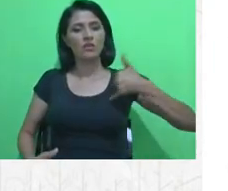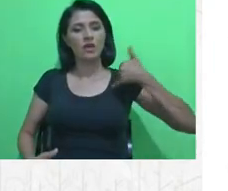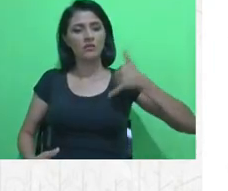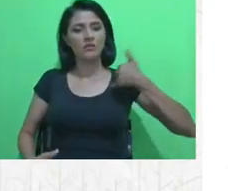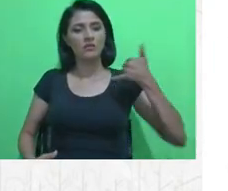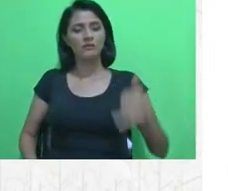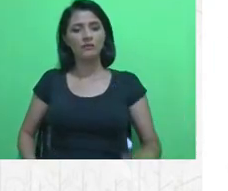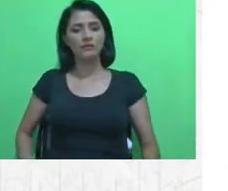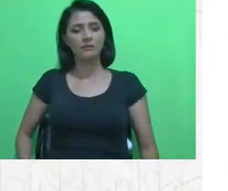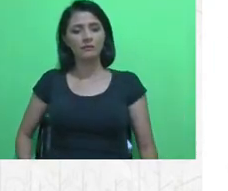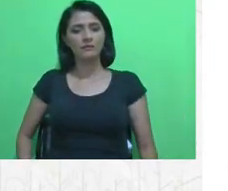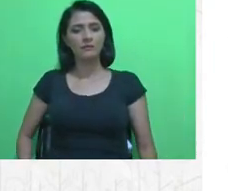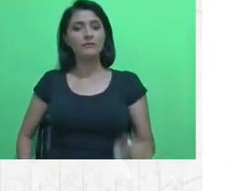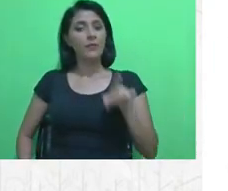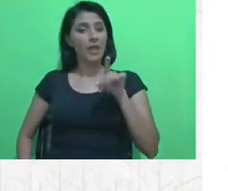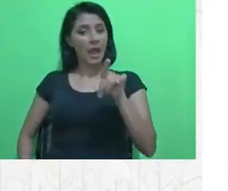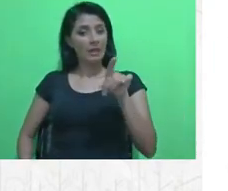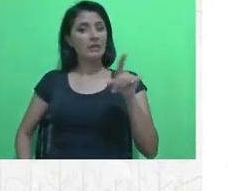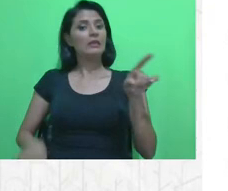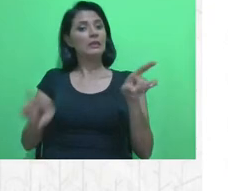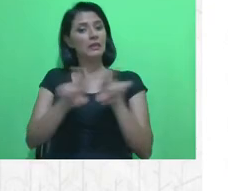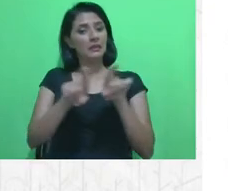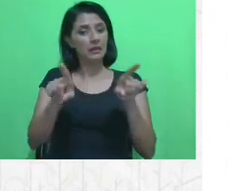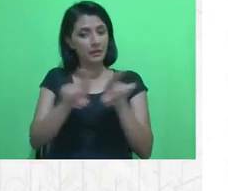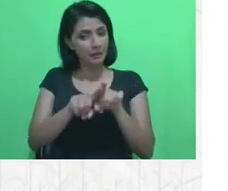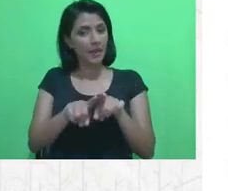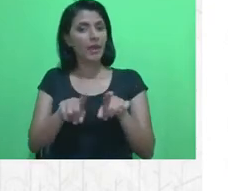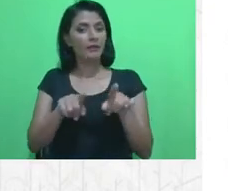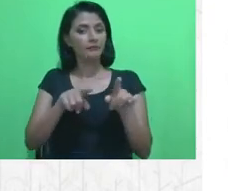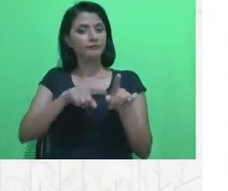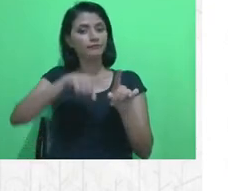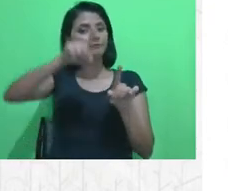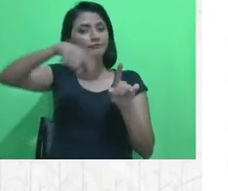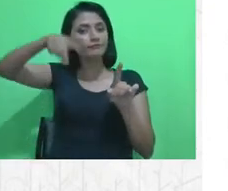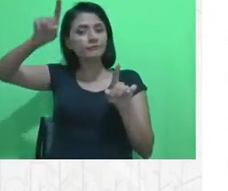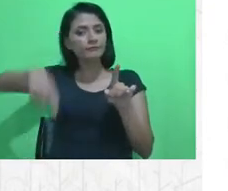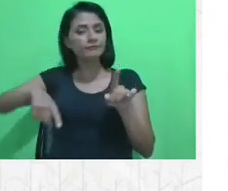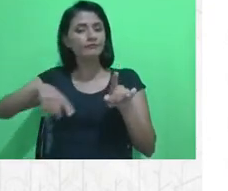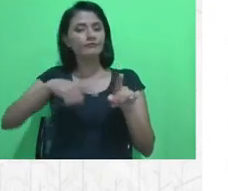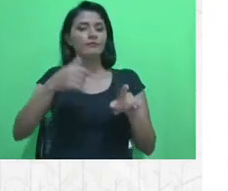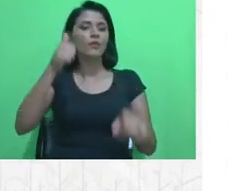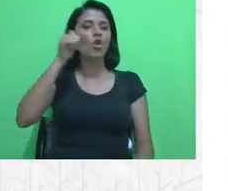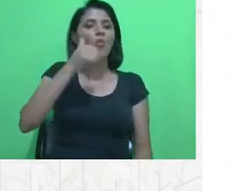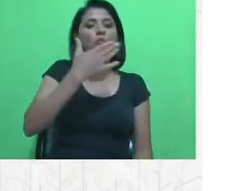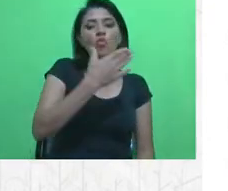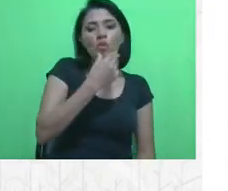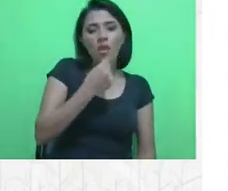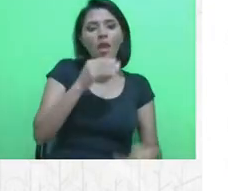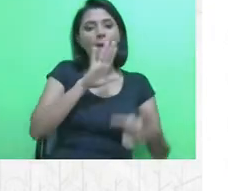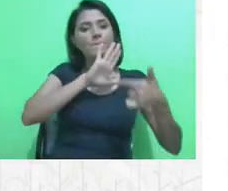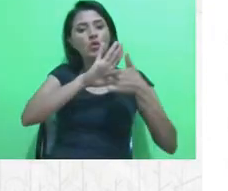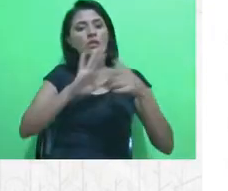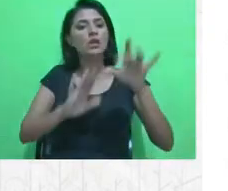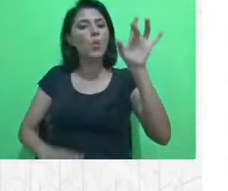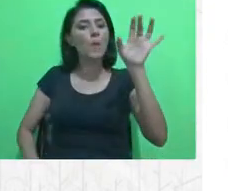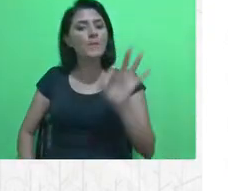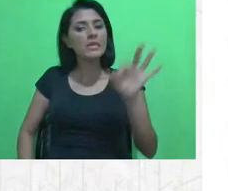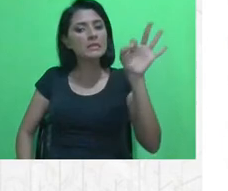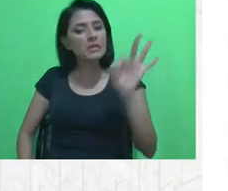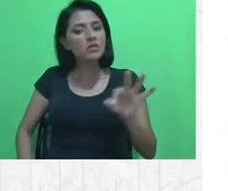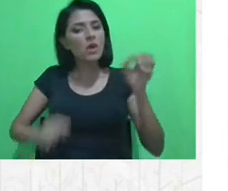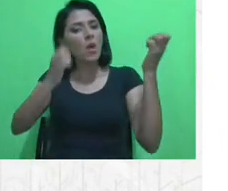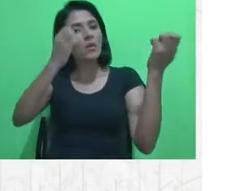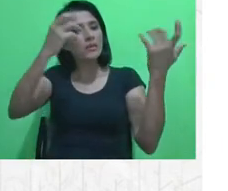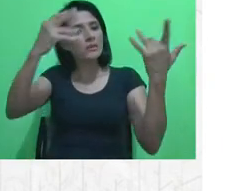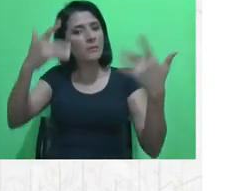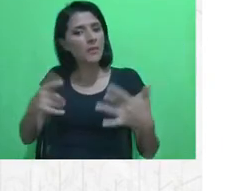E aqui também foi uma faixa etária por gênero, apuridade, mostrando mais os percentuais, mas já está, só explica o que está lá em